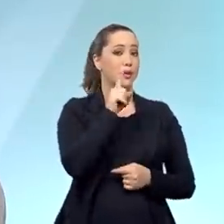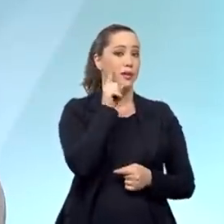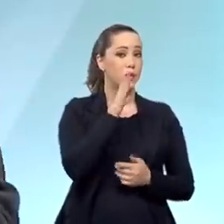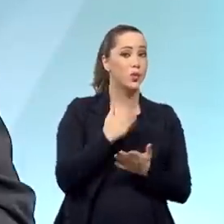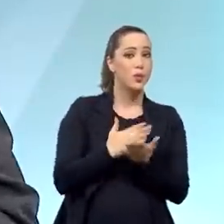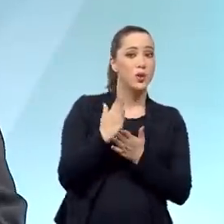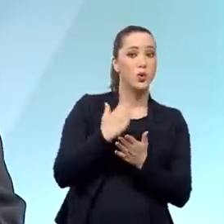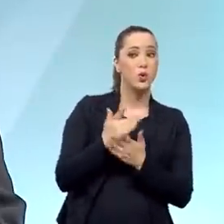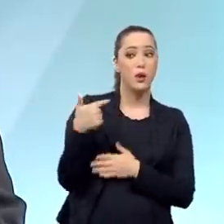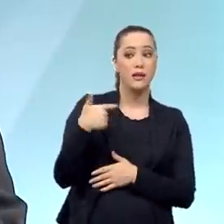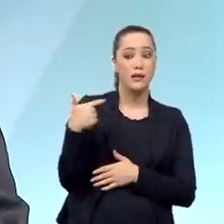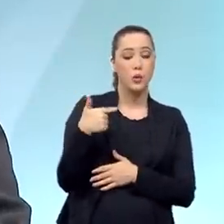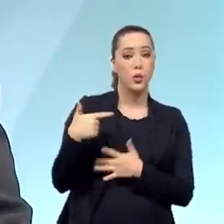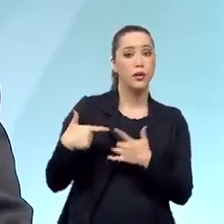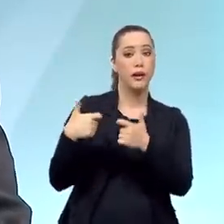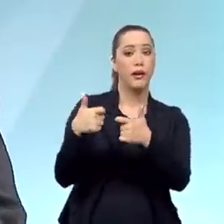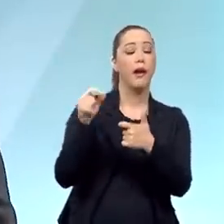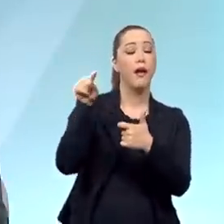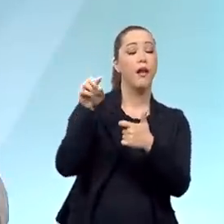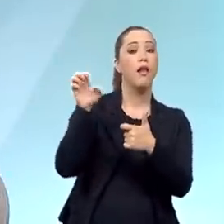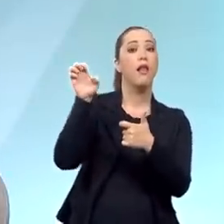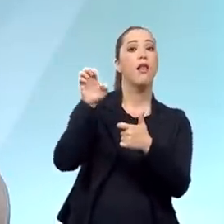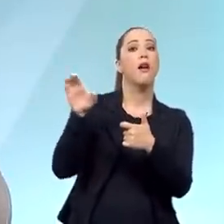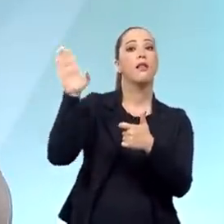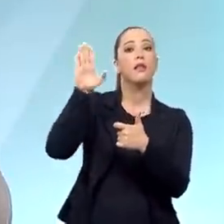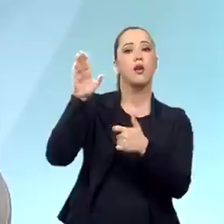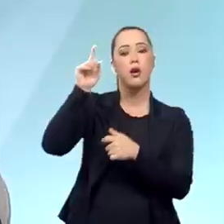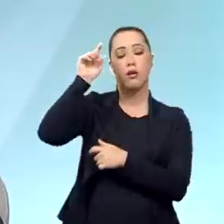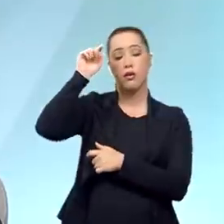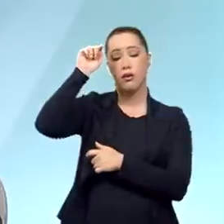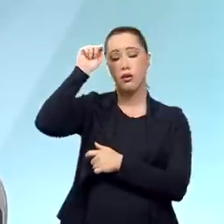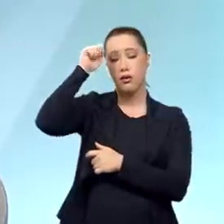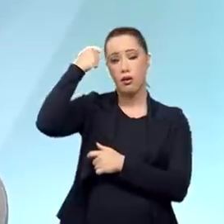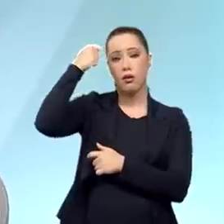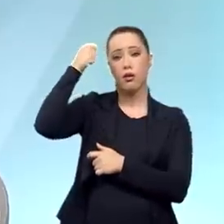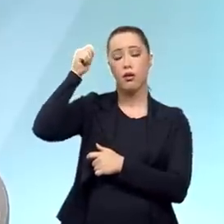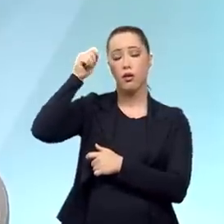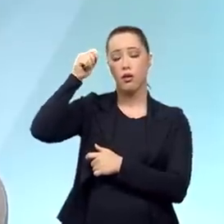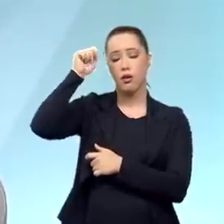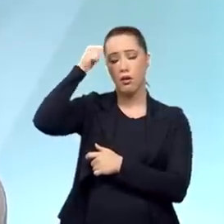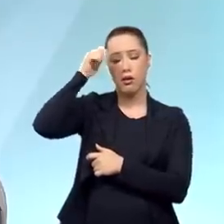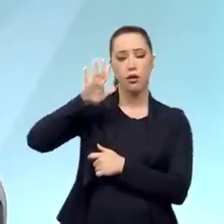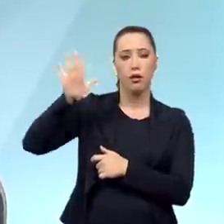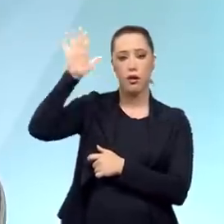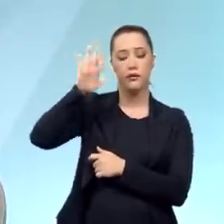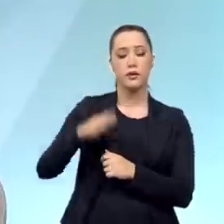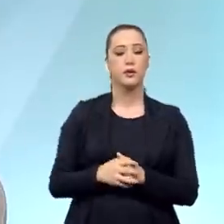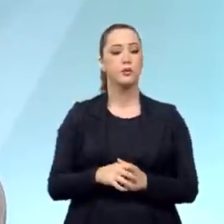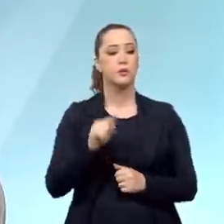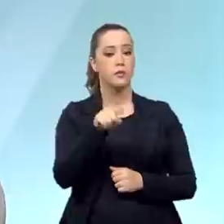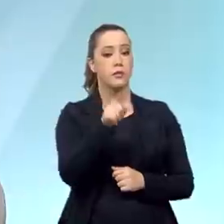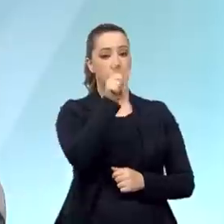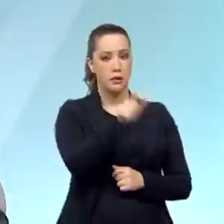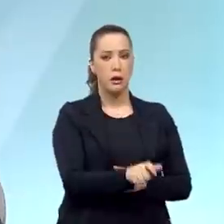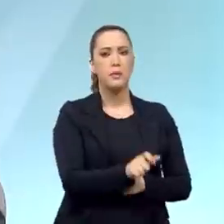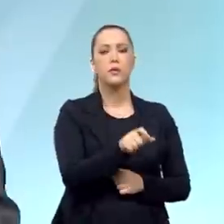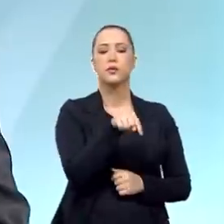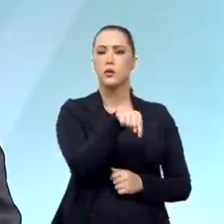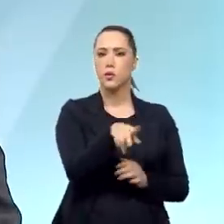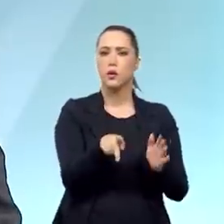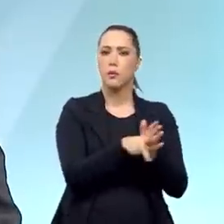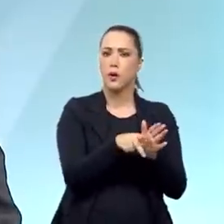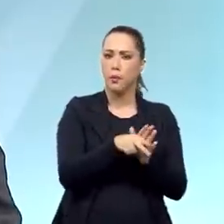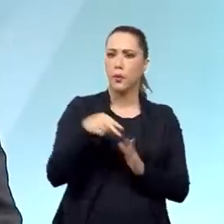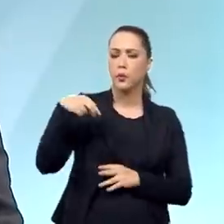África. E o saliente nordestino era muito favorável às operações logísticas, às operações de suporte ao